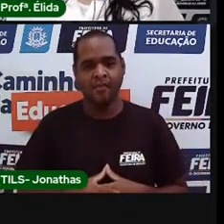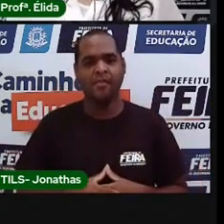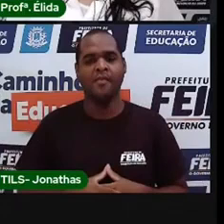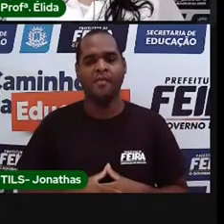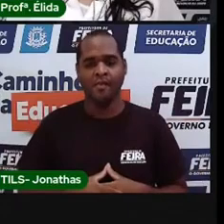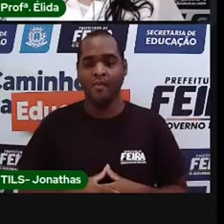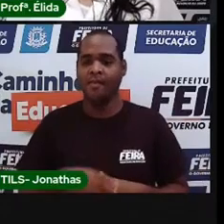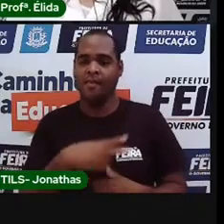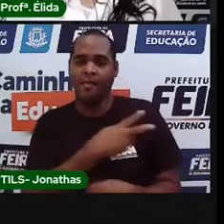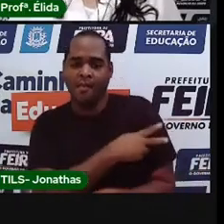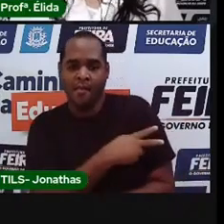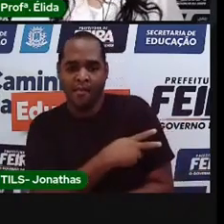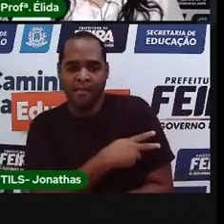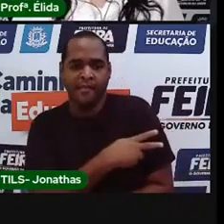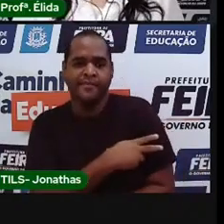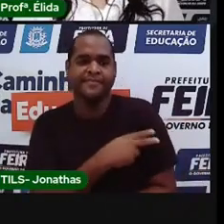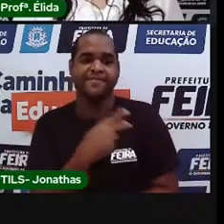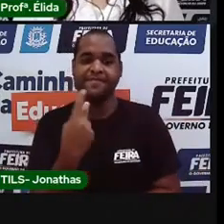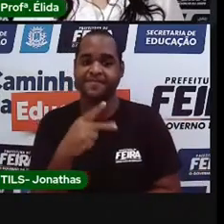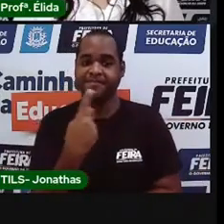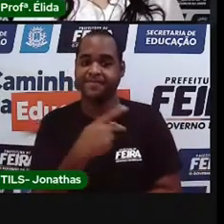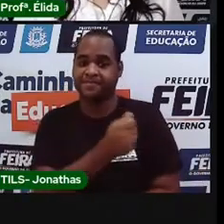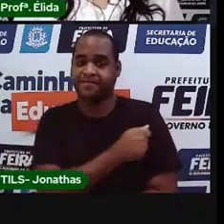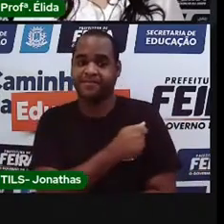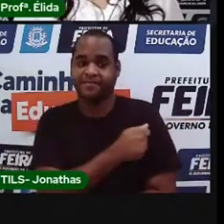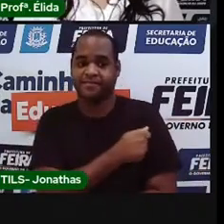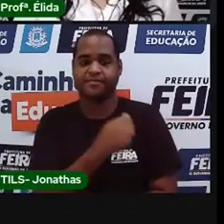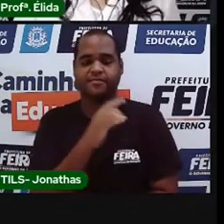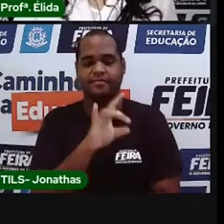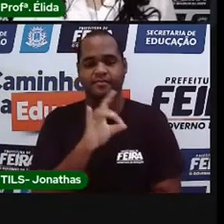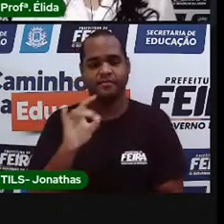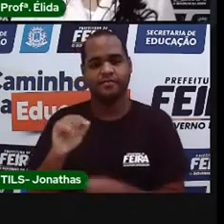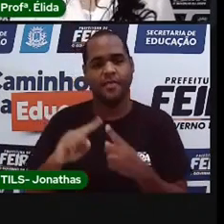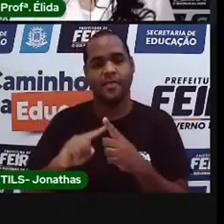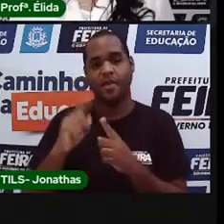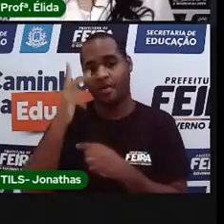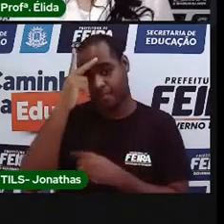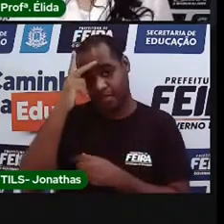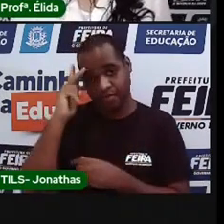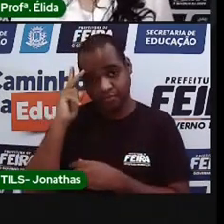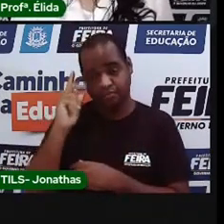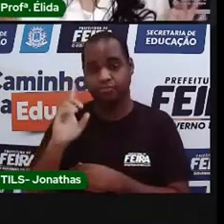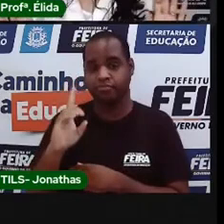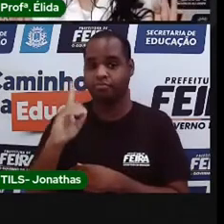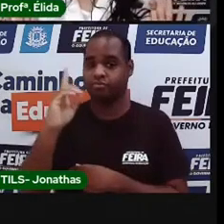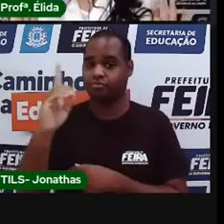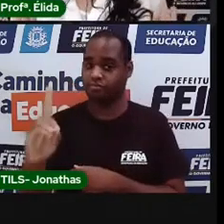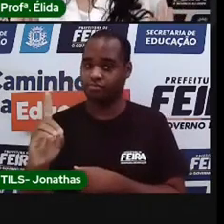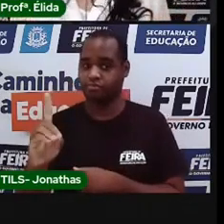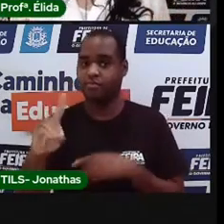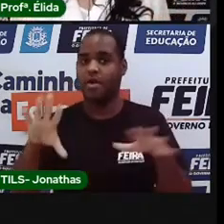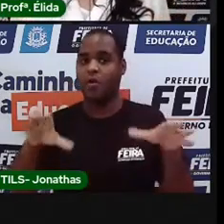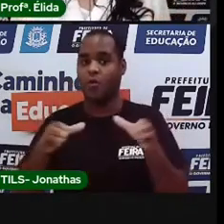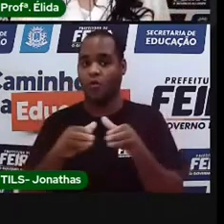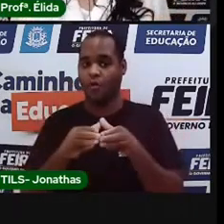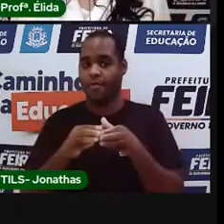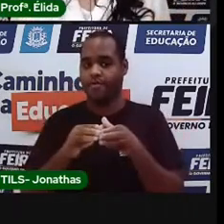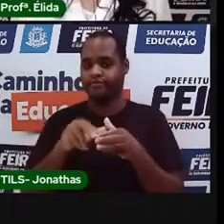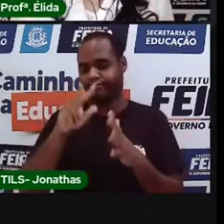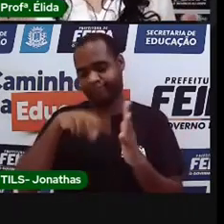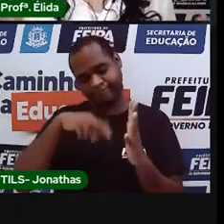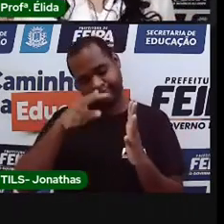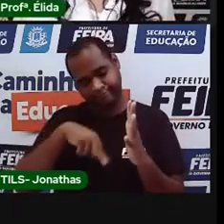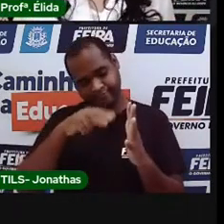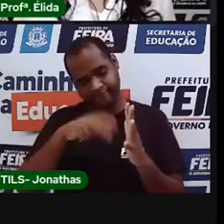Alunos do segundo ano, É o meu destinatário. O assunto que é o clubinho da leitura.